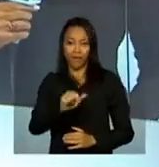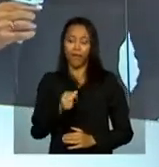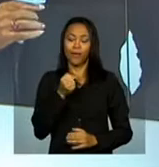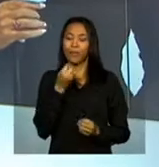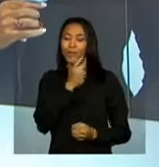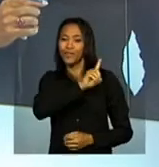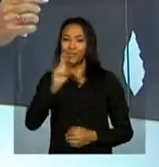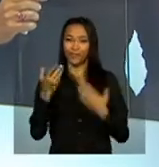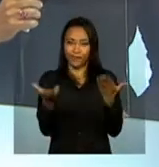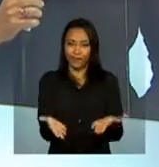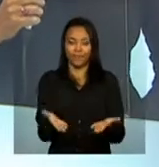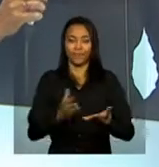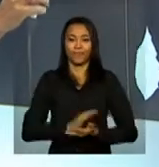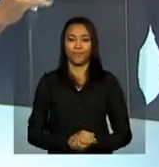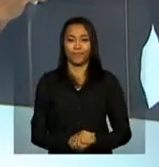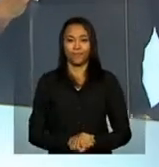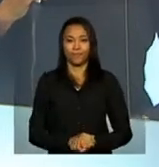dia, Mara.